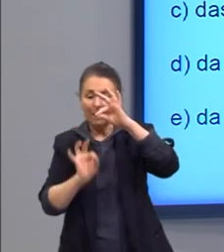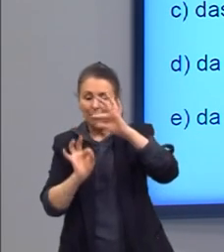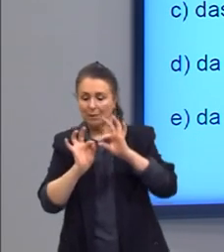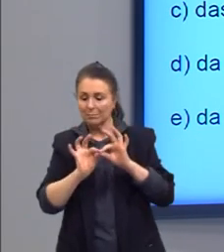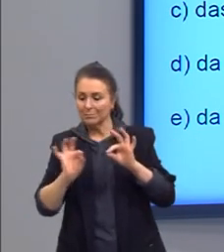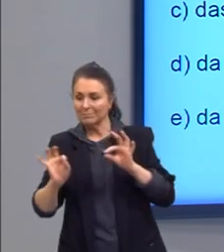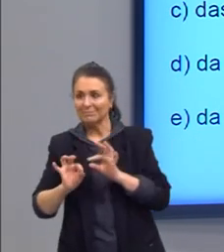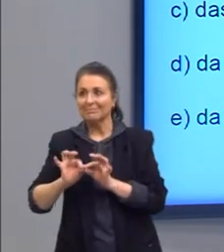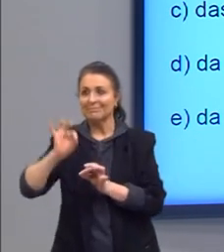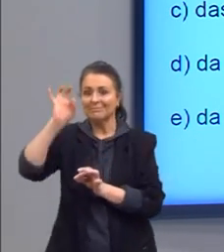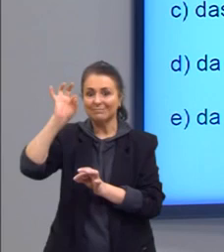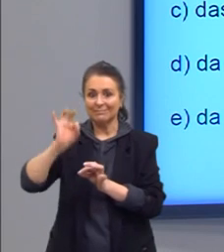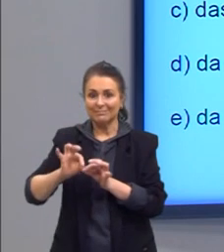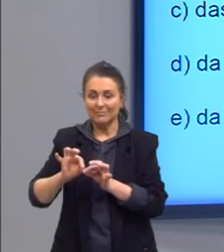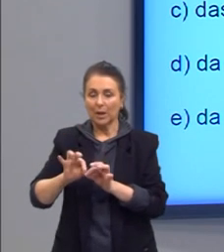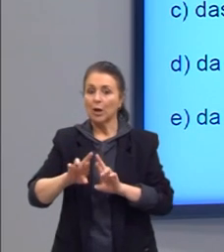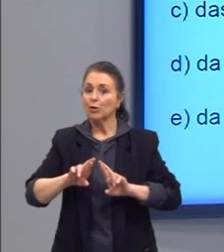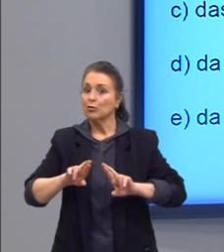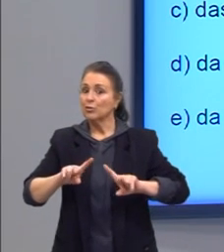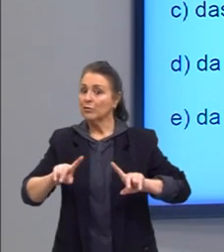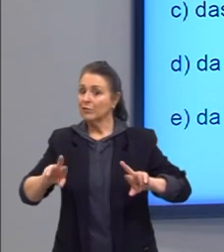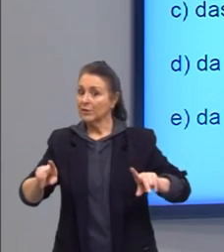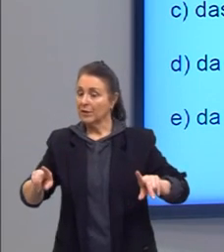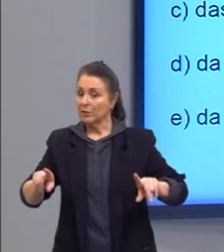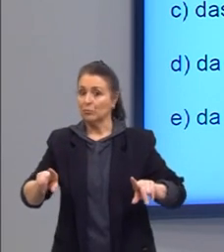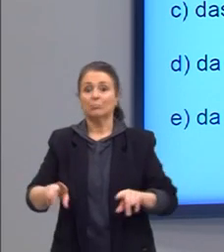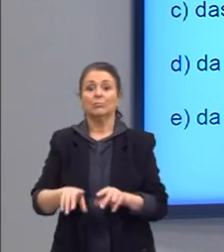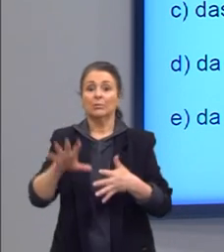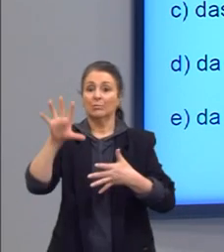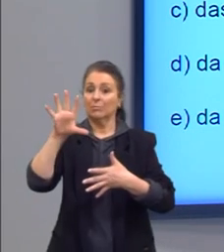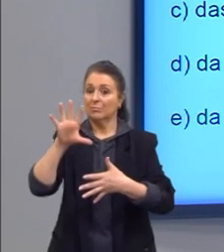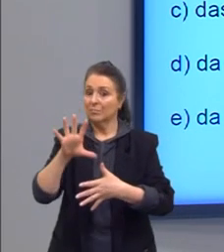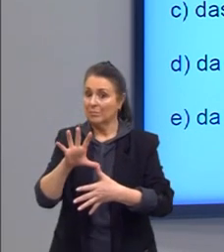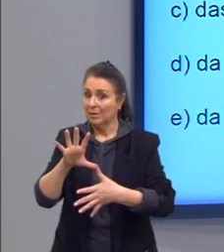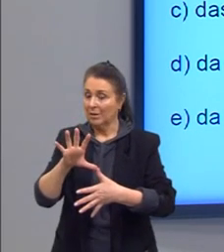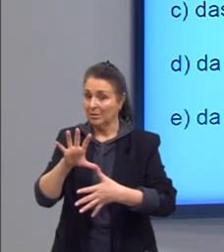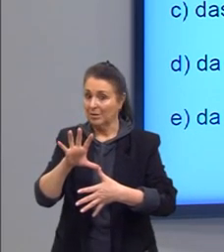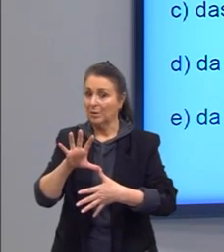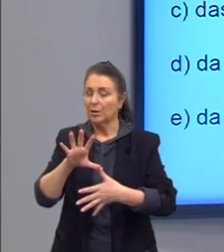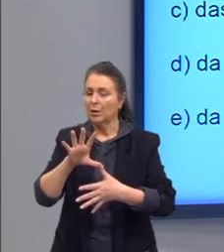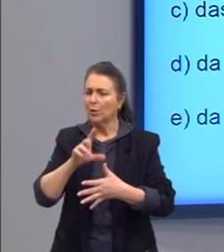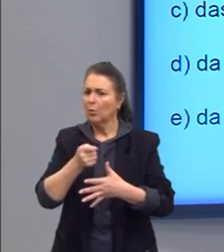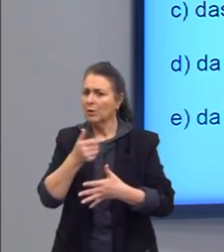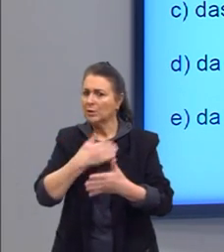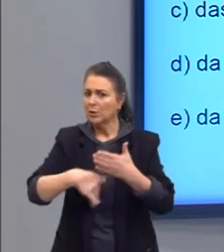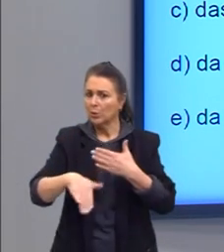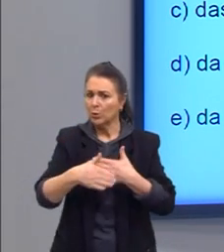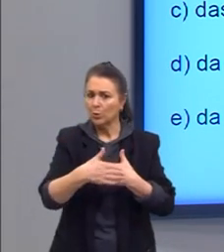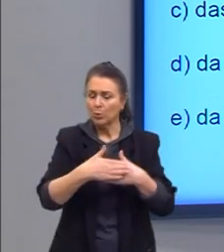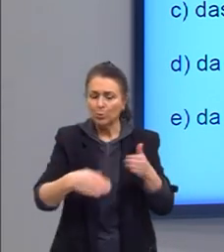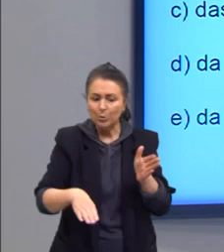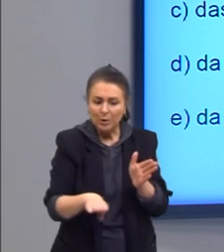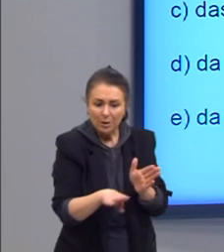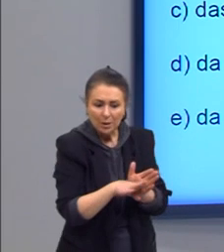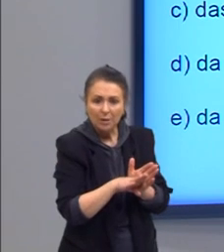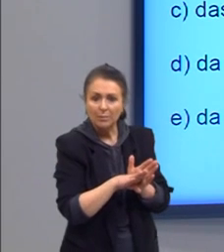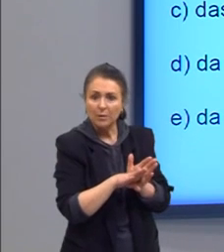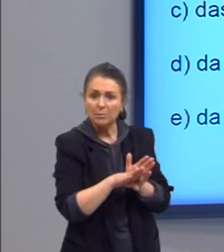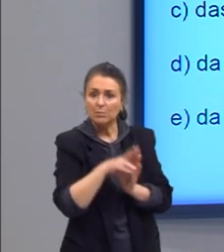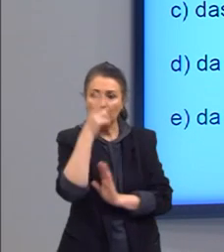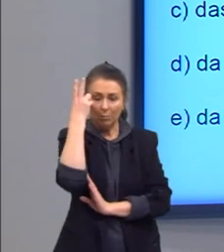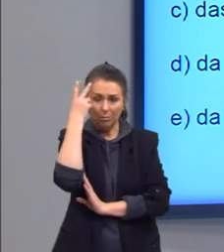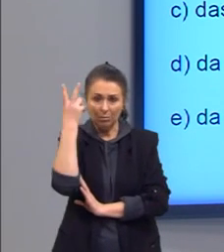Vamos continuar aqui. Diferente do continente americano, aonde que a totalidade das fronteiras obedecem a limites